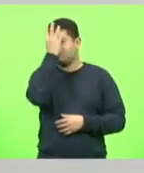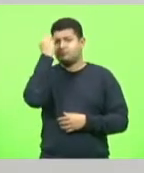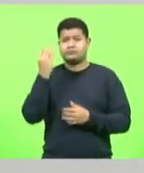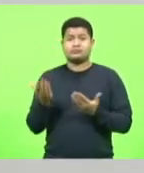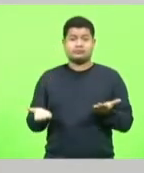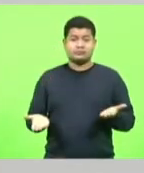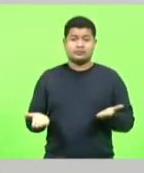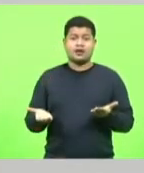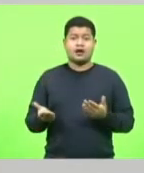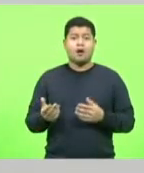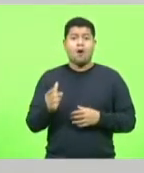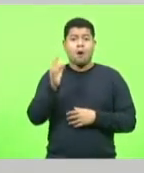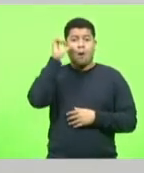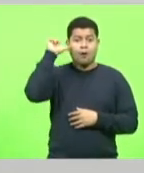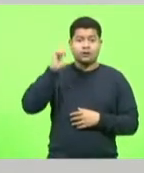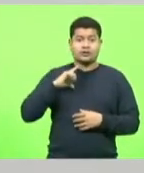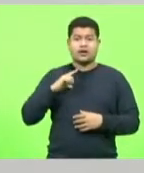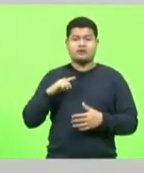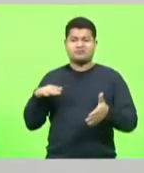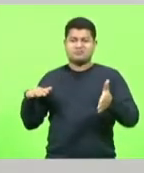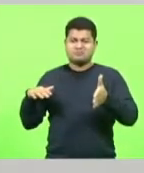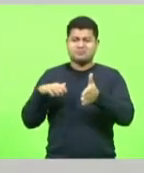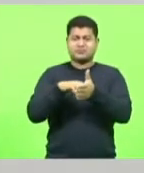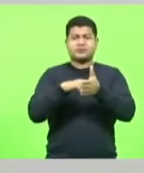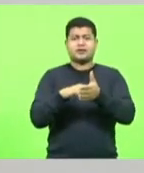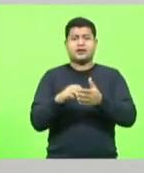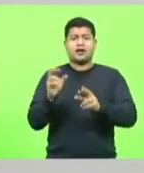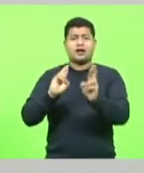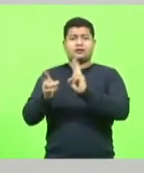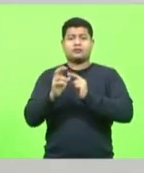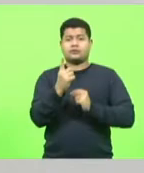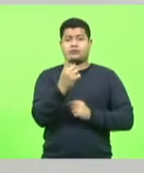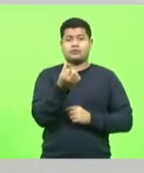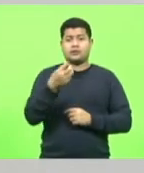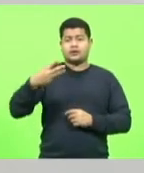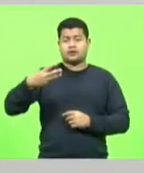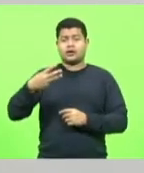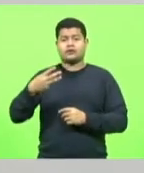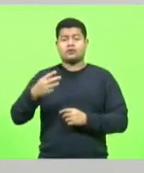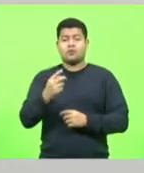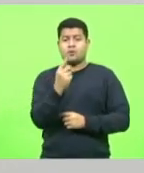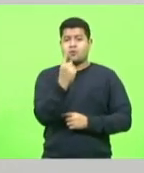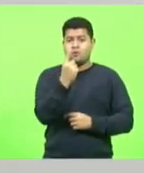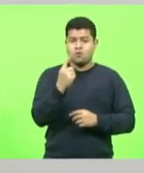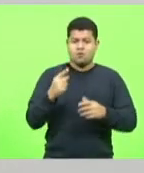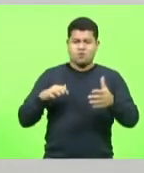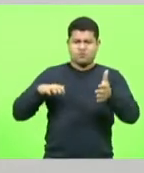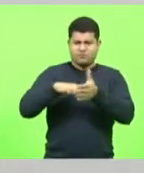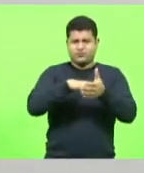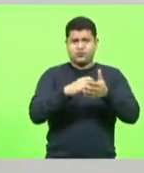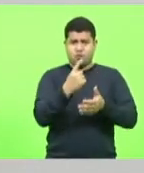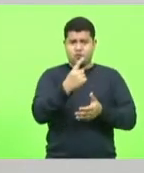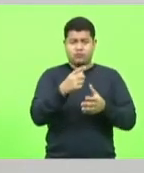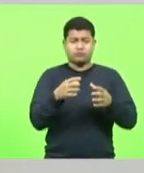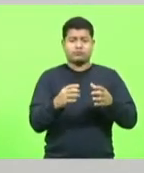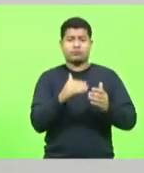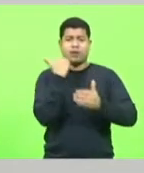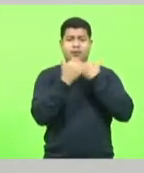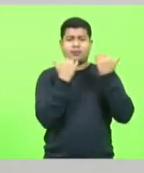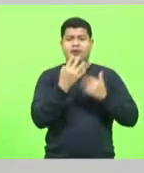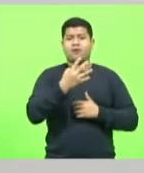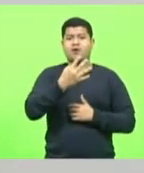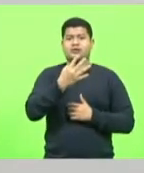163 no trecho sul, um com quatro vítimas e agora não sei se é ou não é